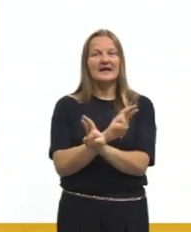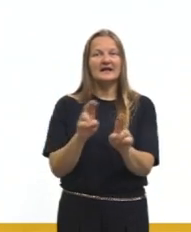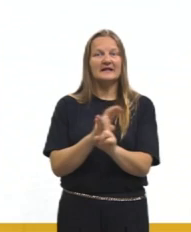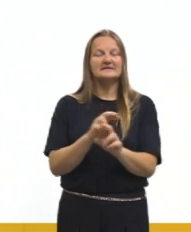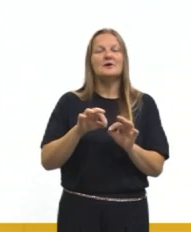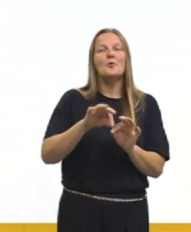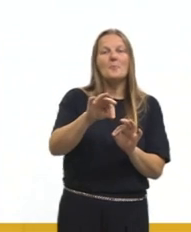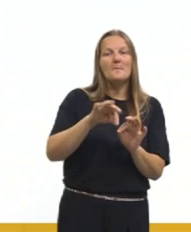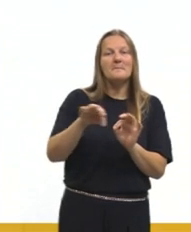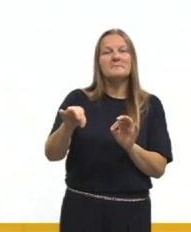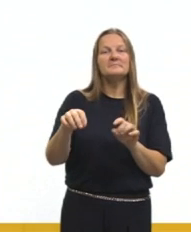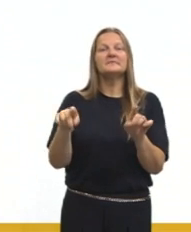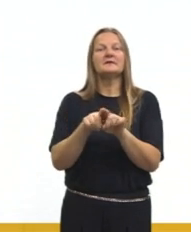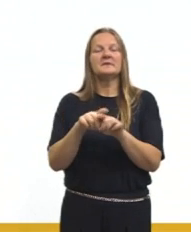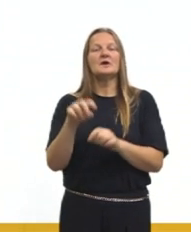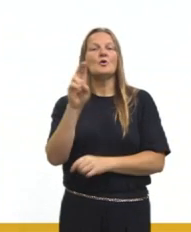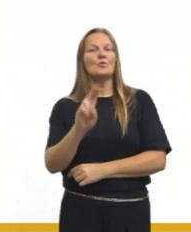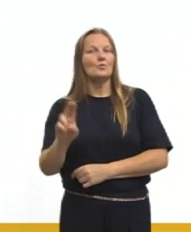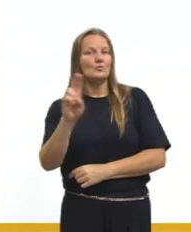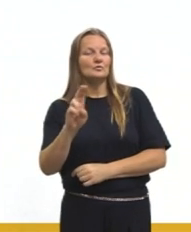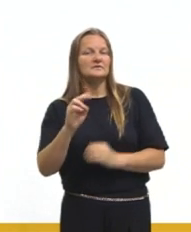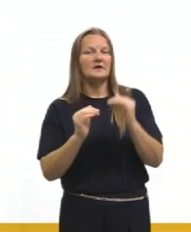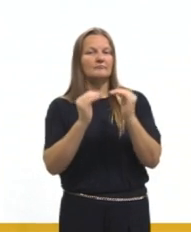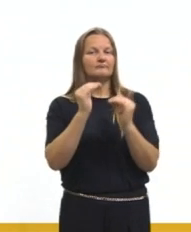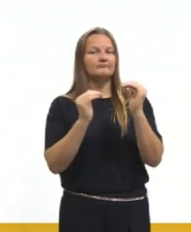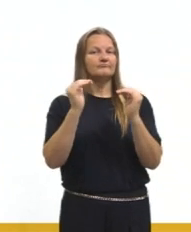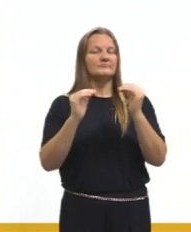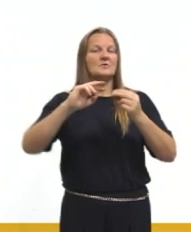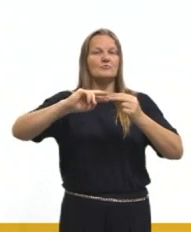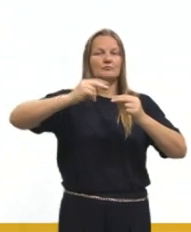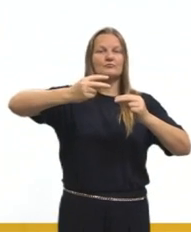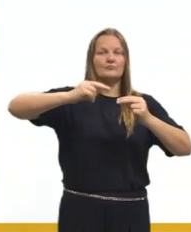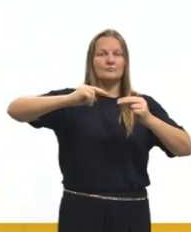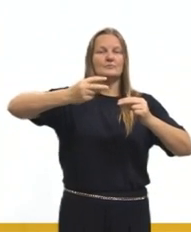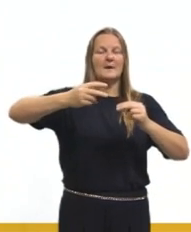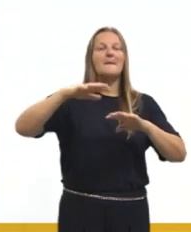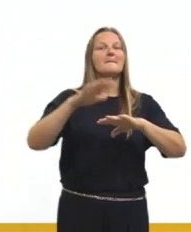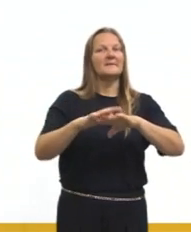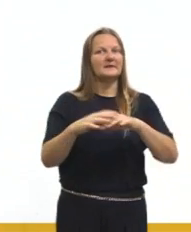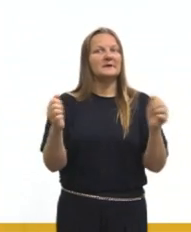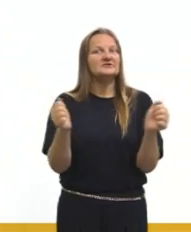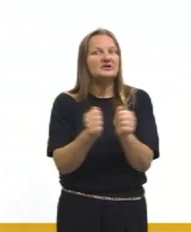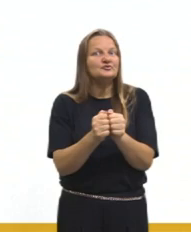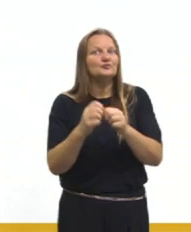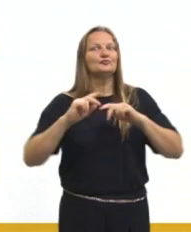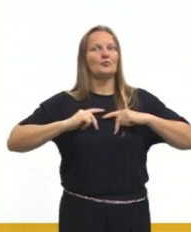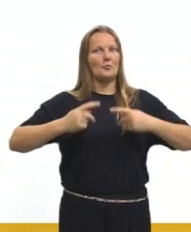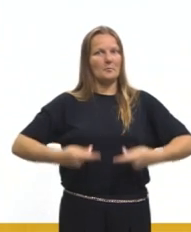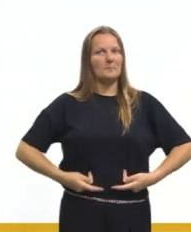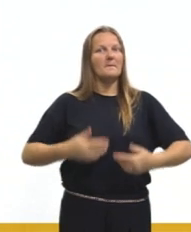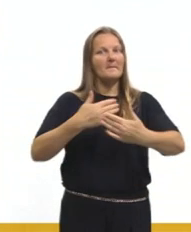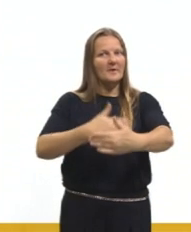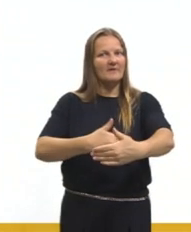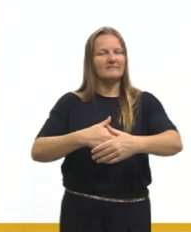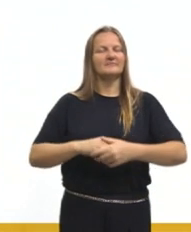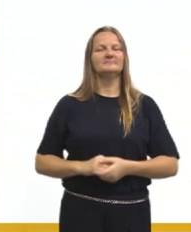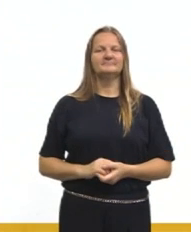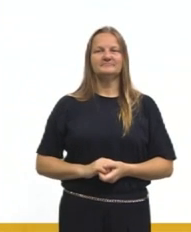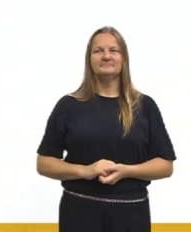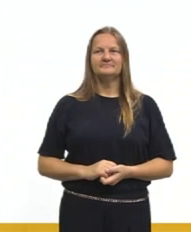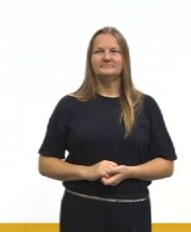unidades de medida, utilizar a escala. Então, a matemática também estava presente na prova de humanas.